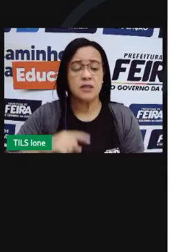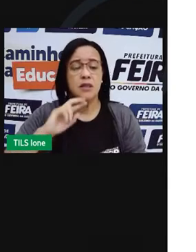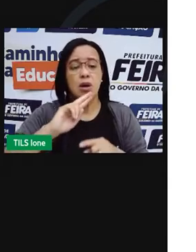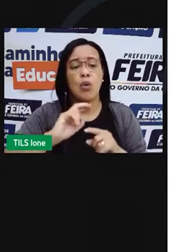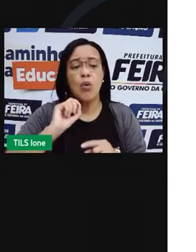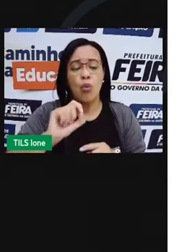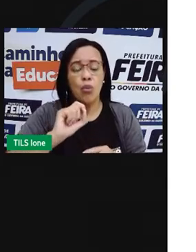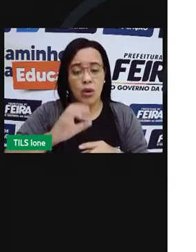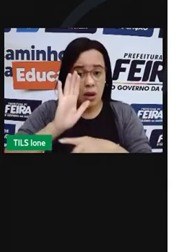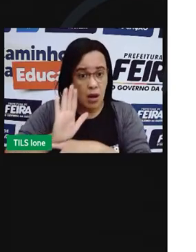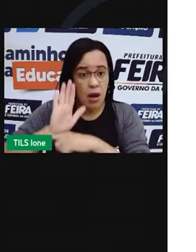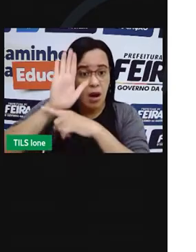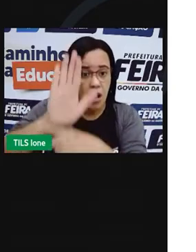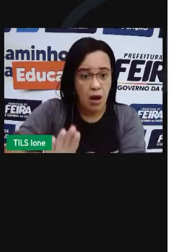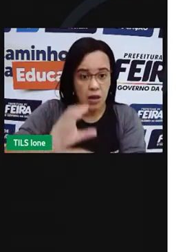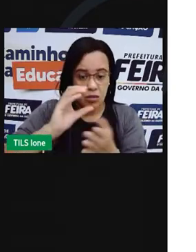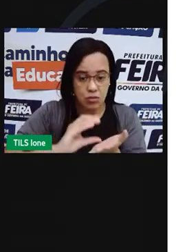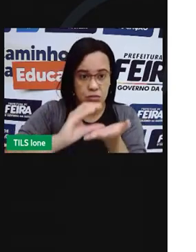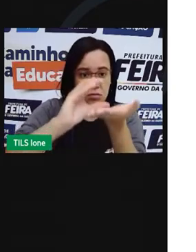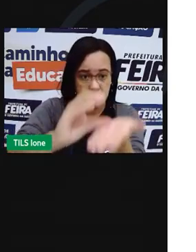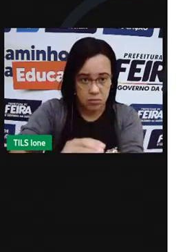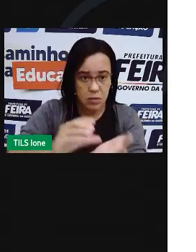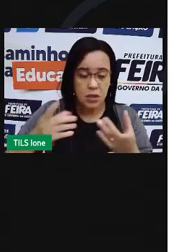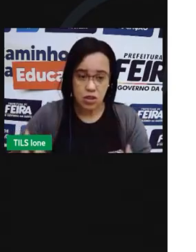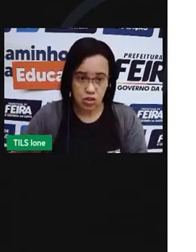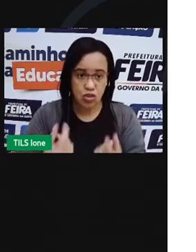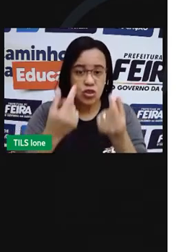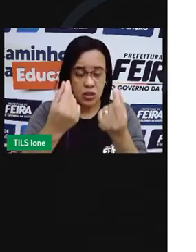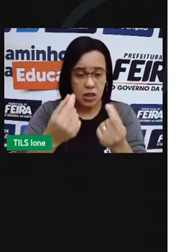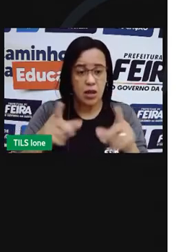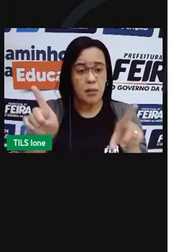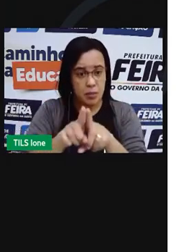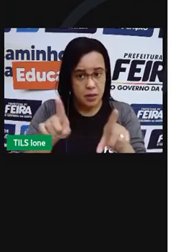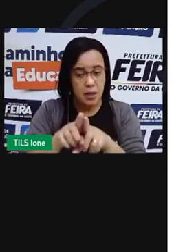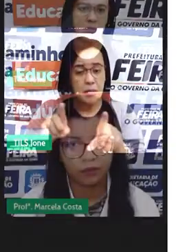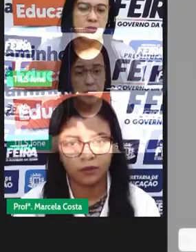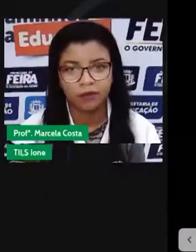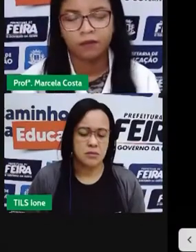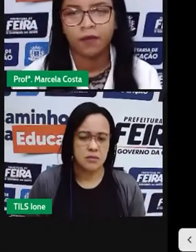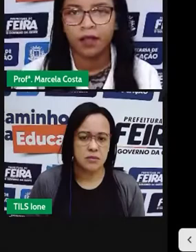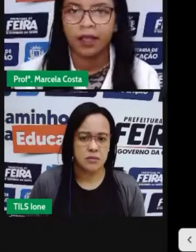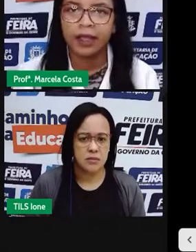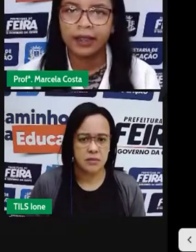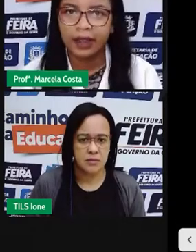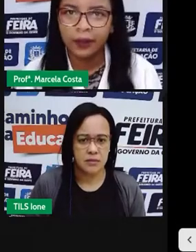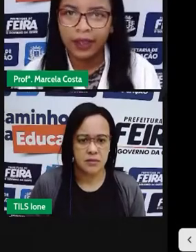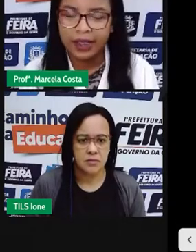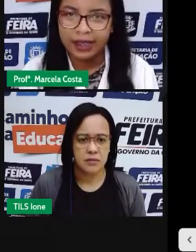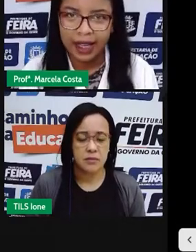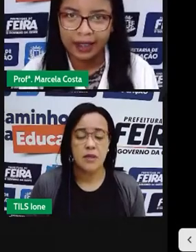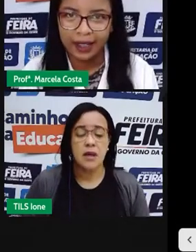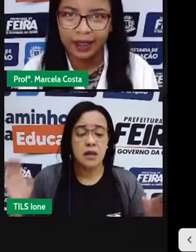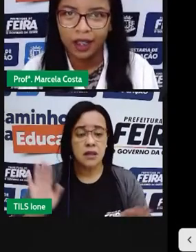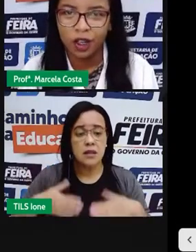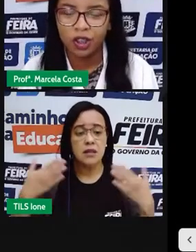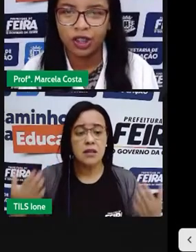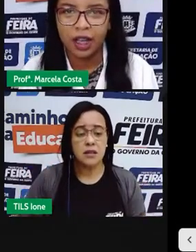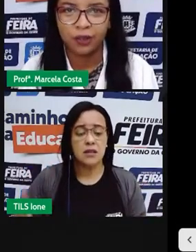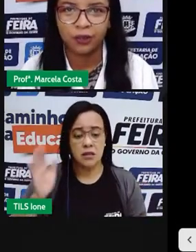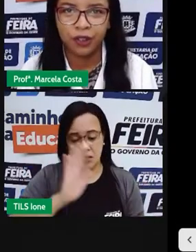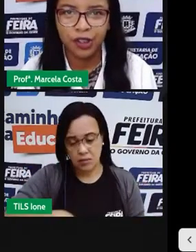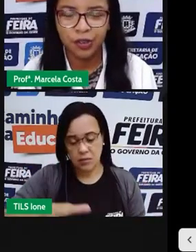tempo que respeitam as pessoas envolvidas e conservam o meio ambiente saudável. Quem está apreensada?